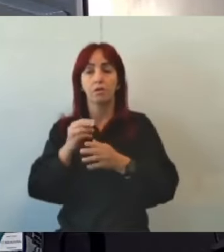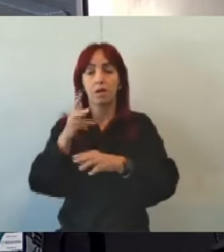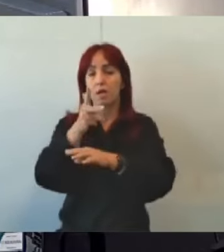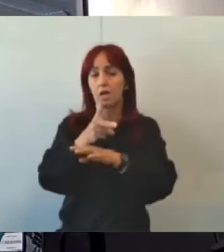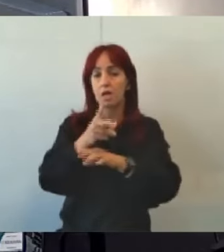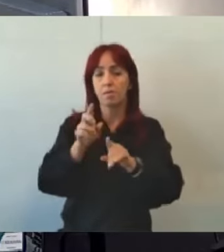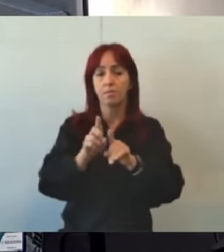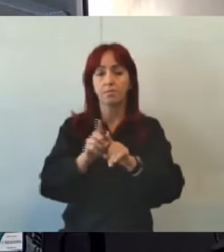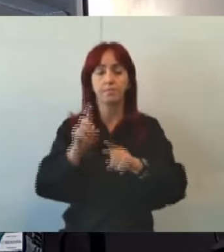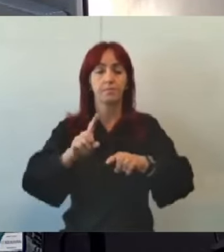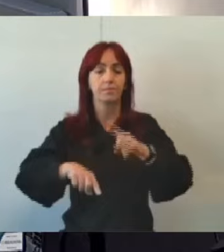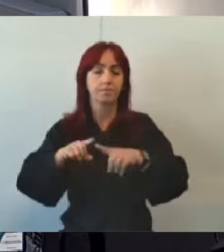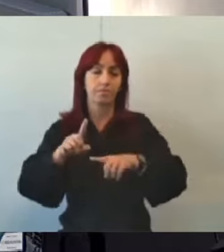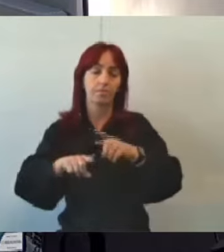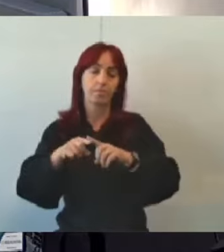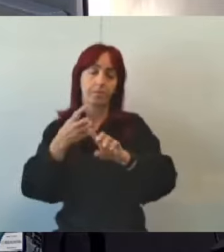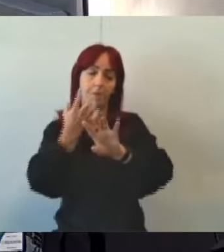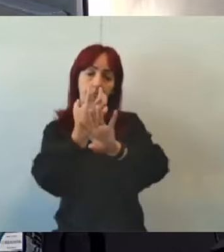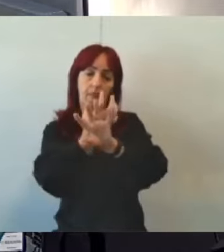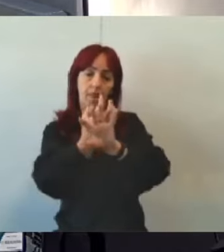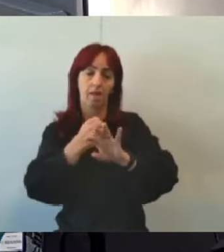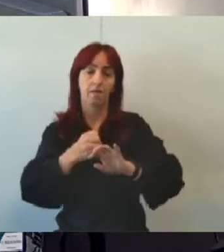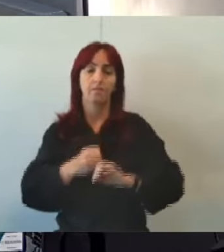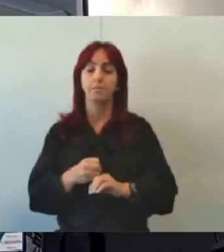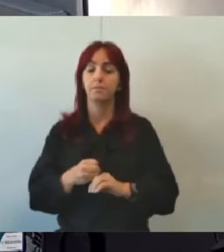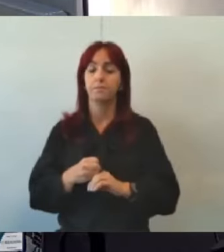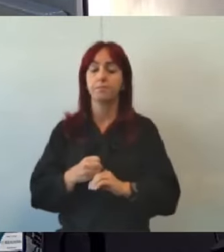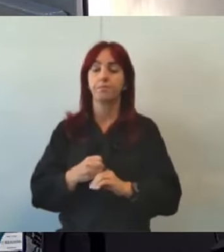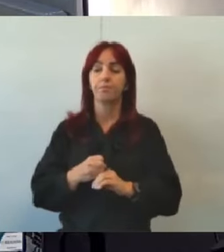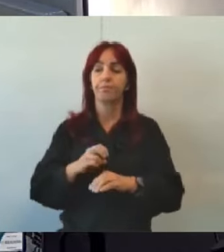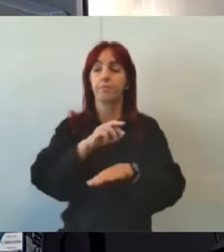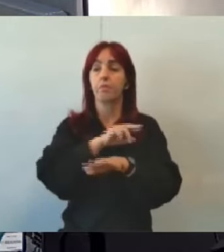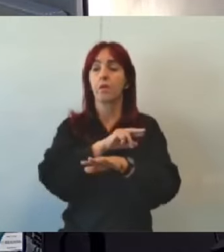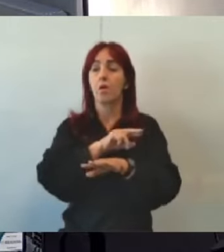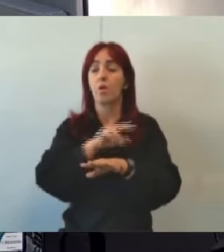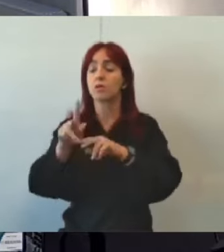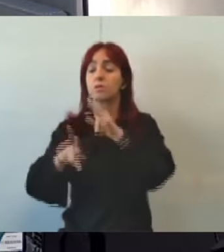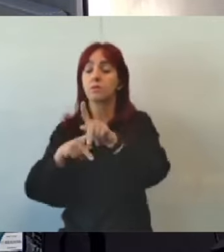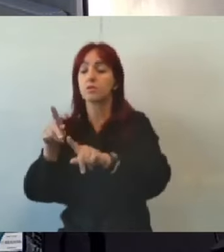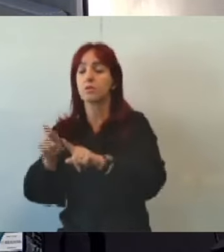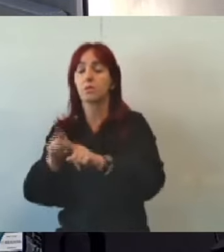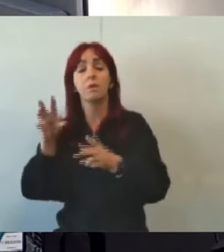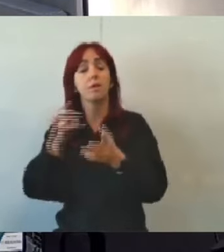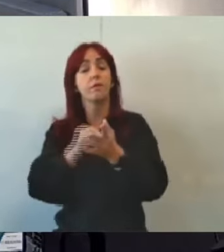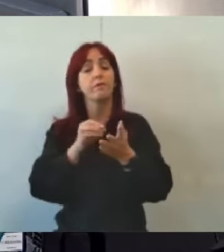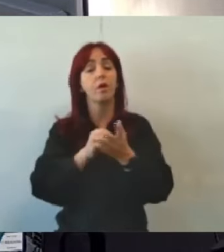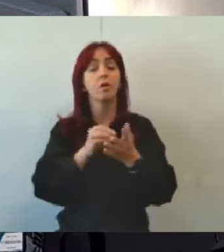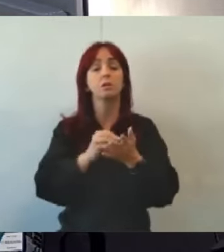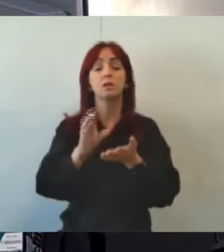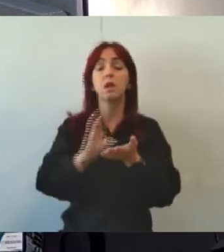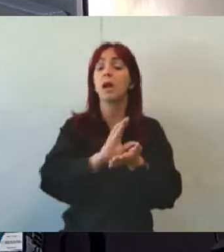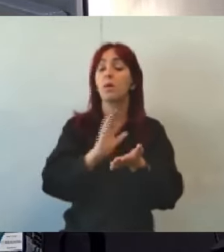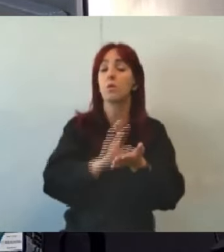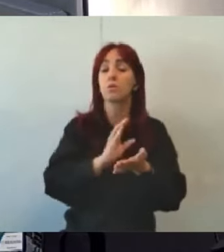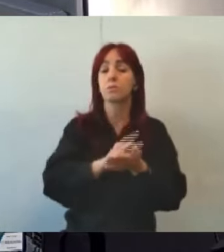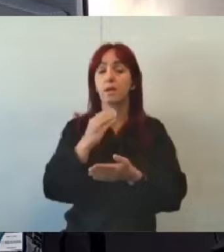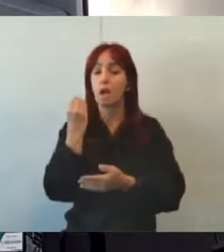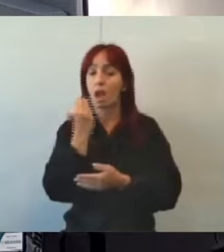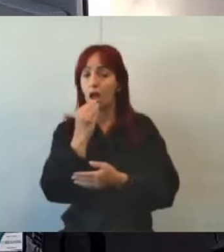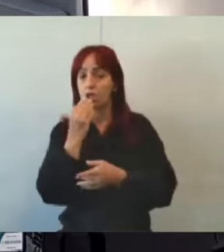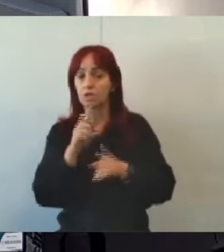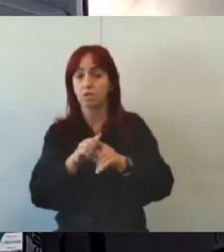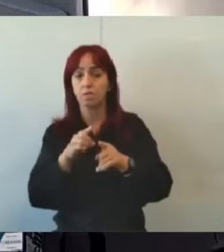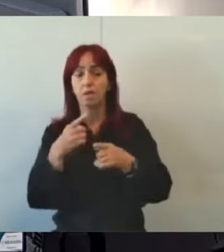equipamentos para videoconferência. Muitos também nos relataram a falta de recurso para lanches. Às vezes, as crianças chegam lá,